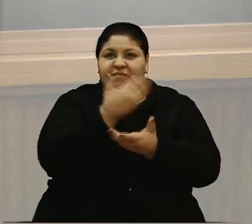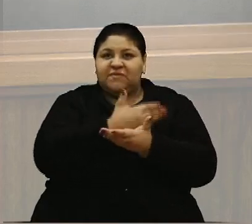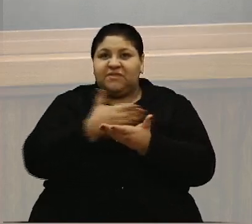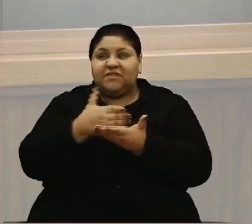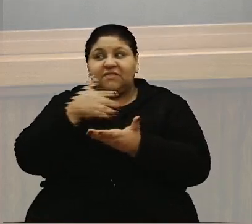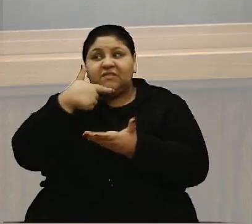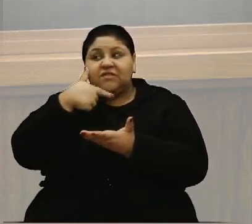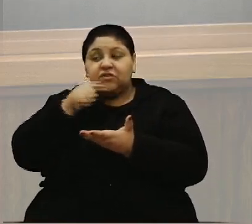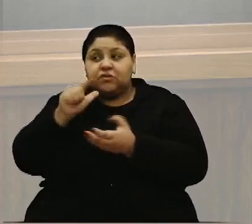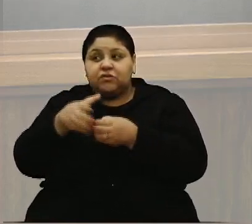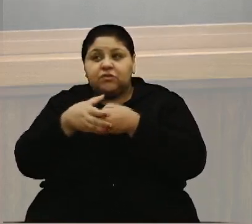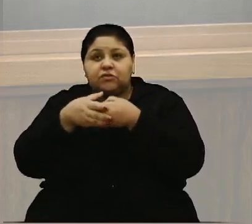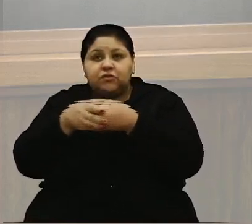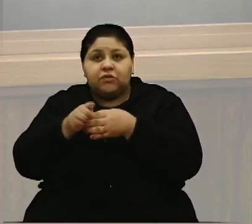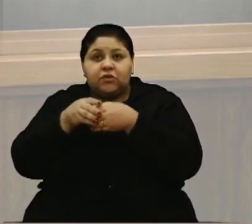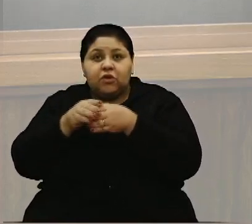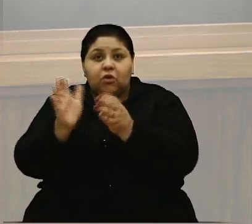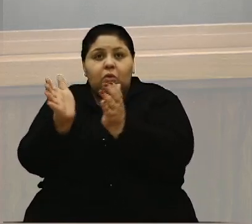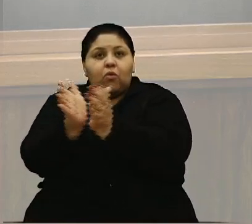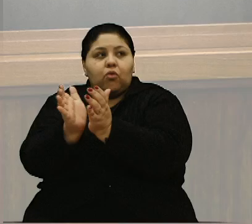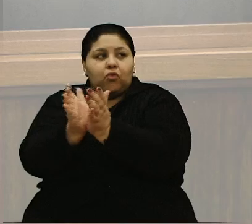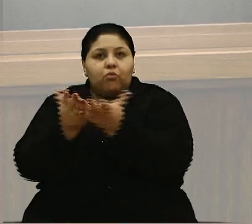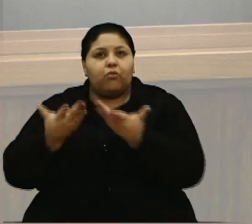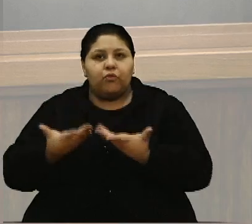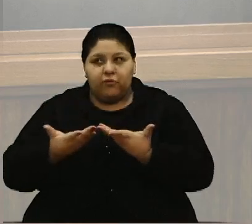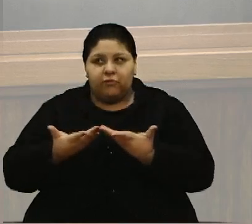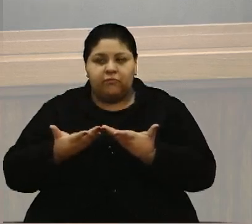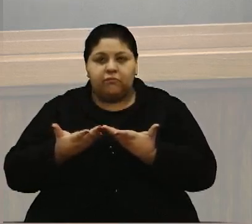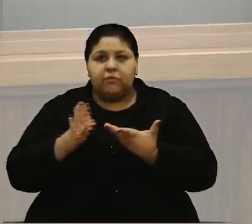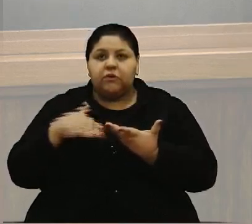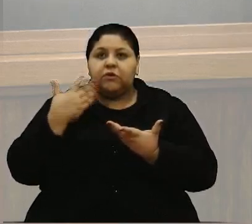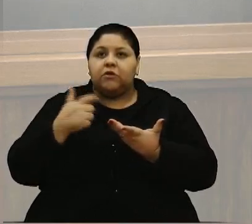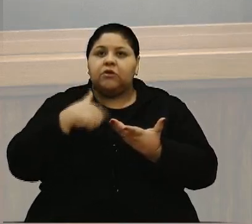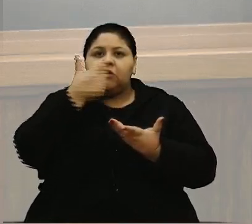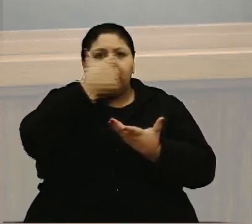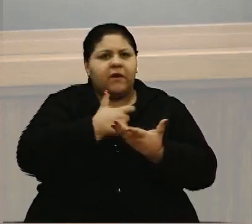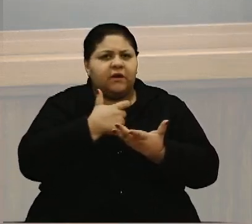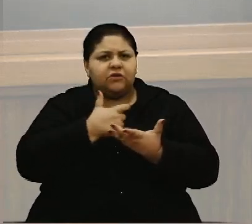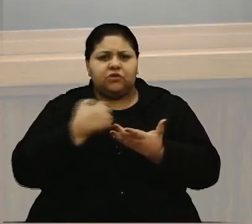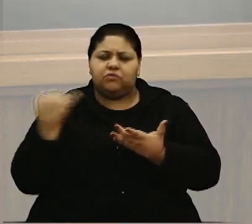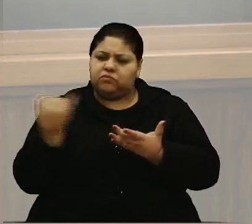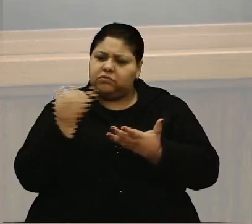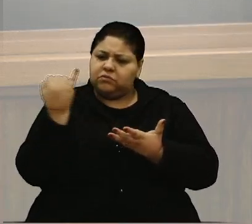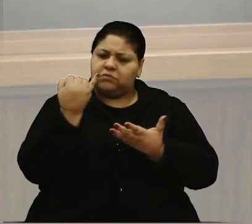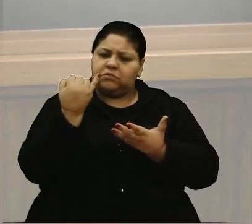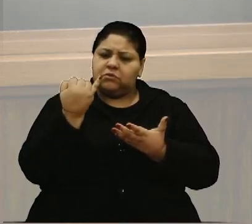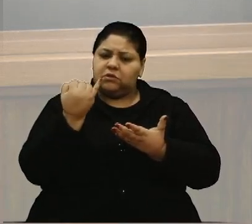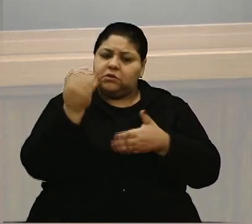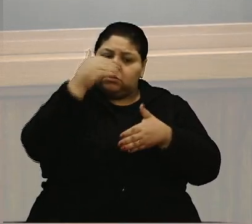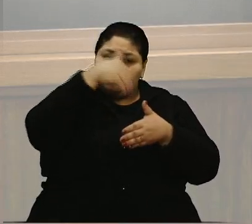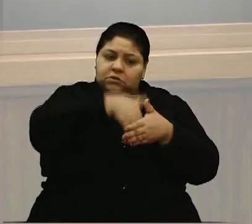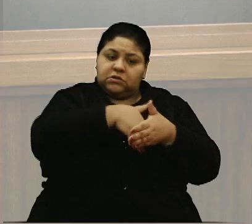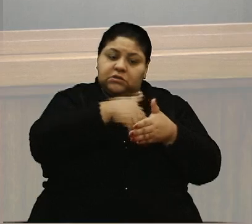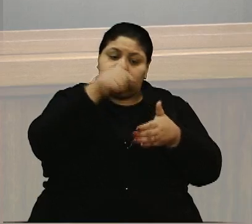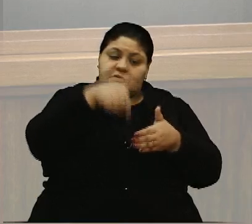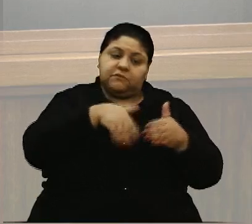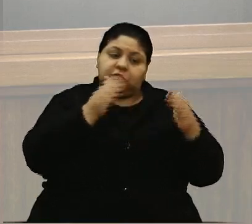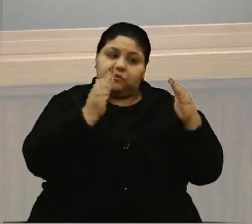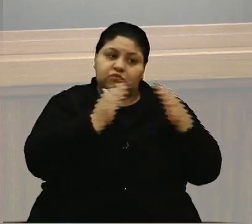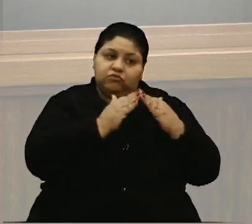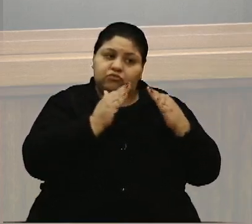conviver com os seus colegas. Então eu acho muito importante, dentro desta casa,